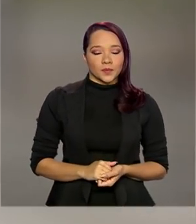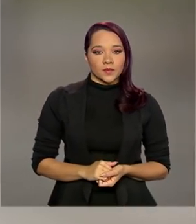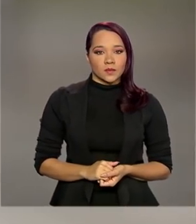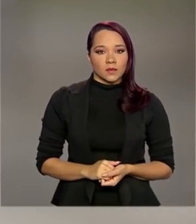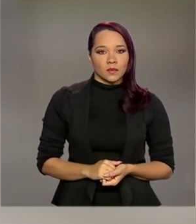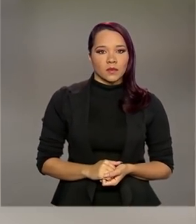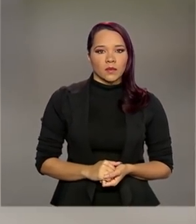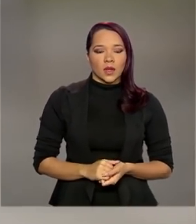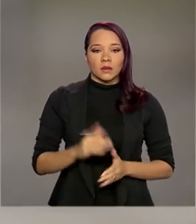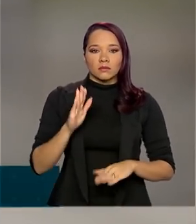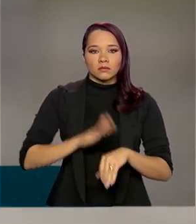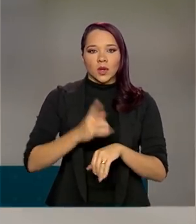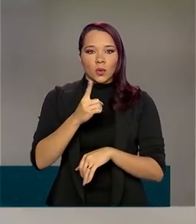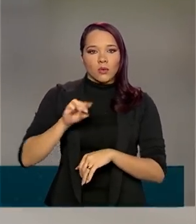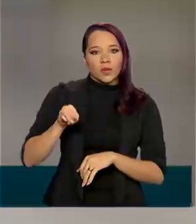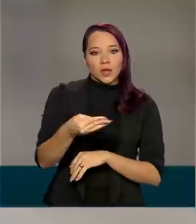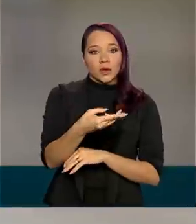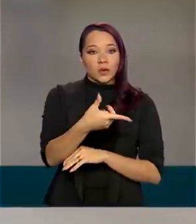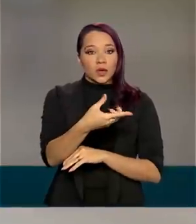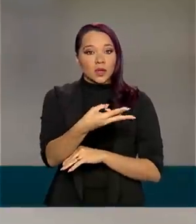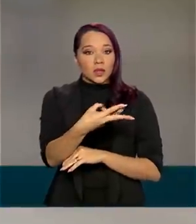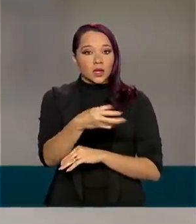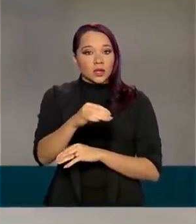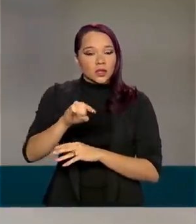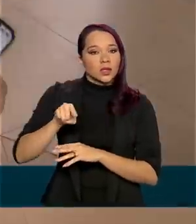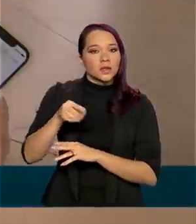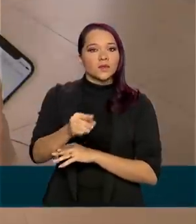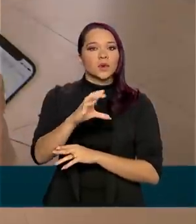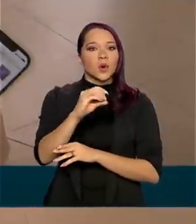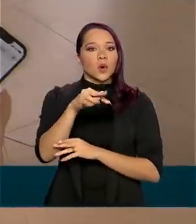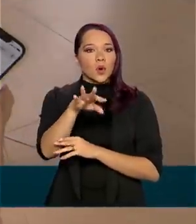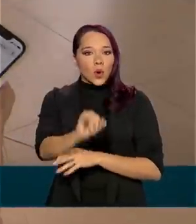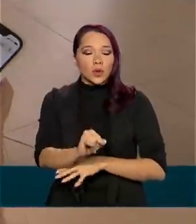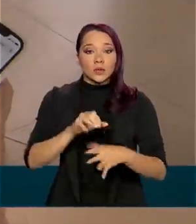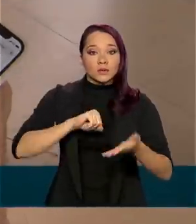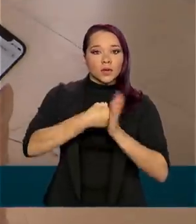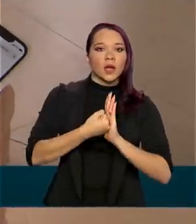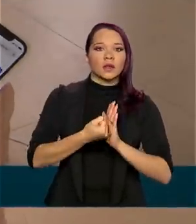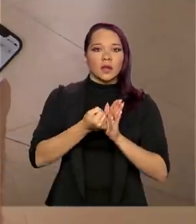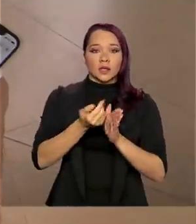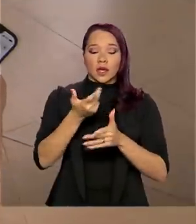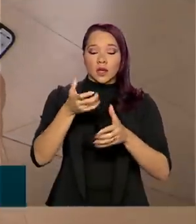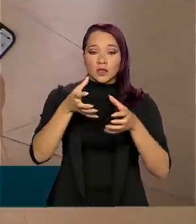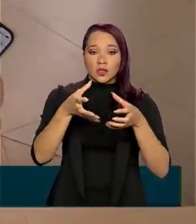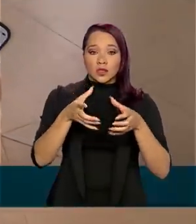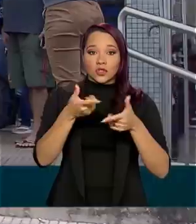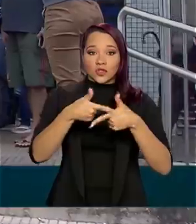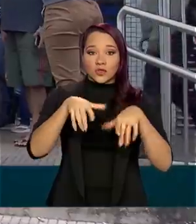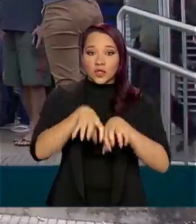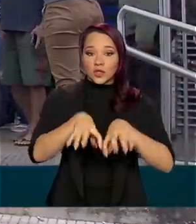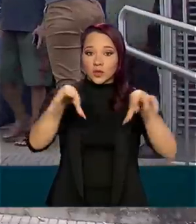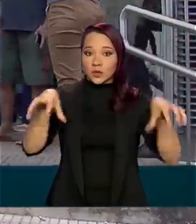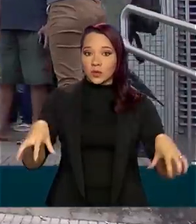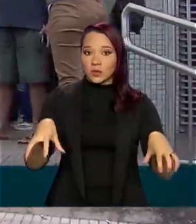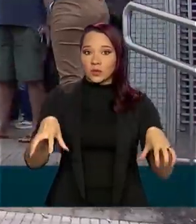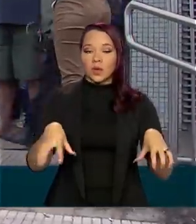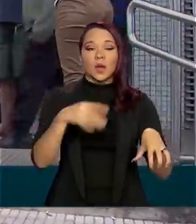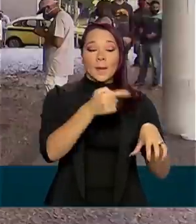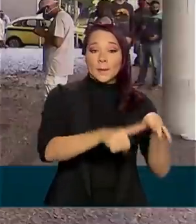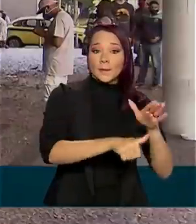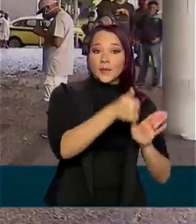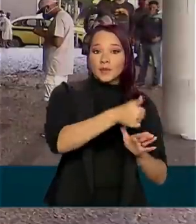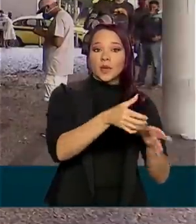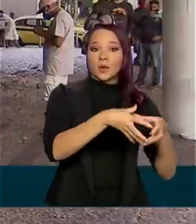As mais de 1 milhão e 300 mil contas digitais bloqueadas estão divididas em dois grupos. No primeiro, as